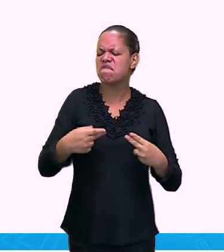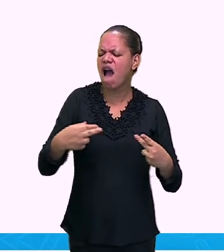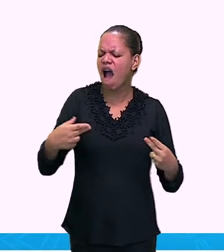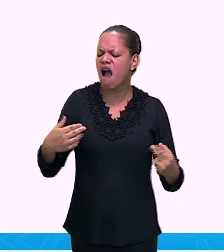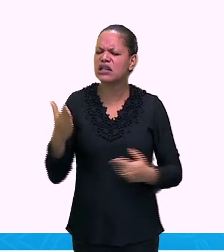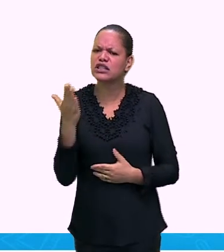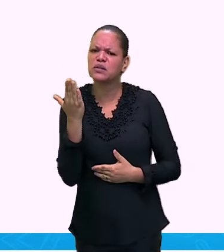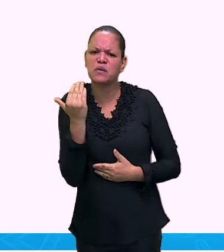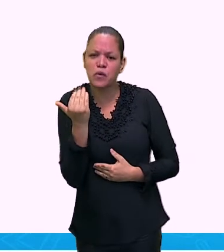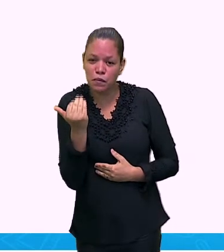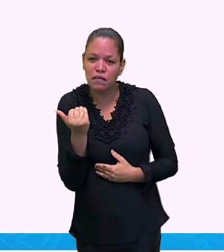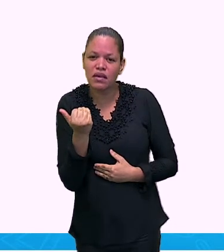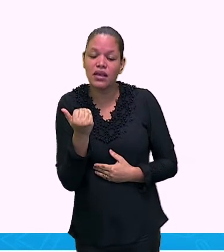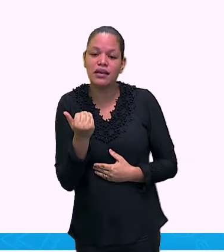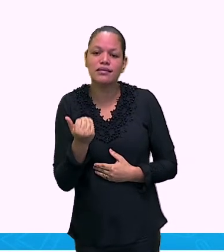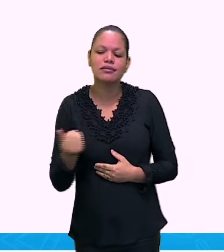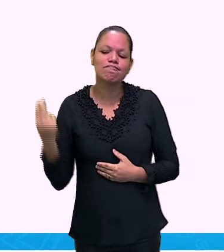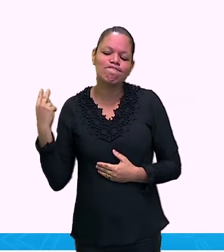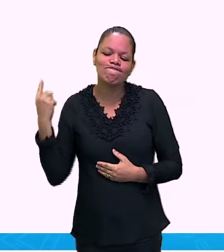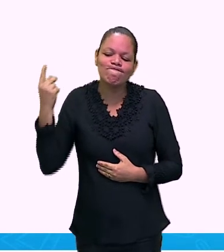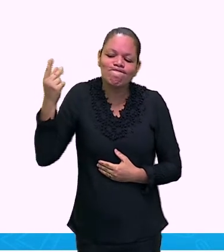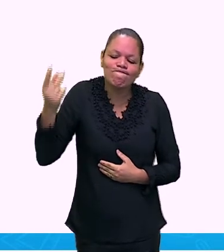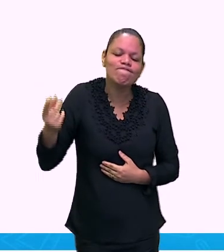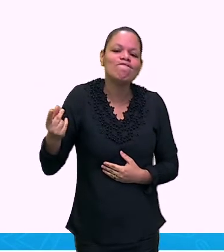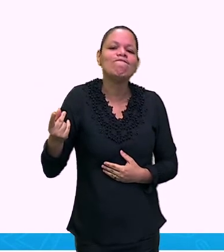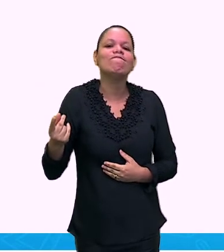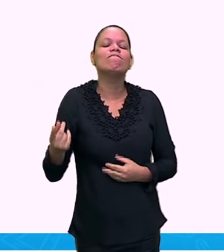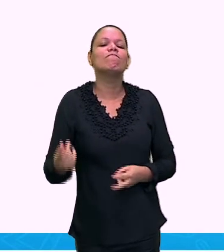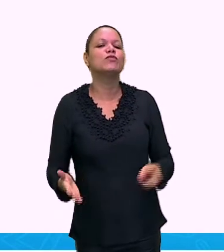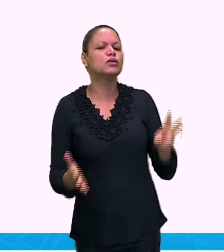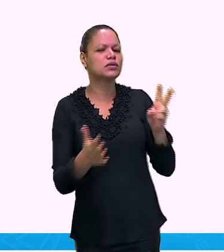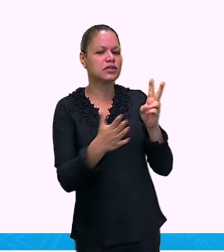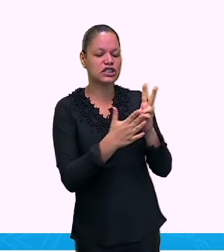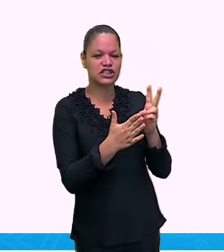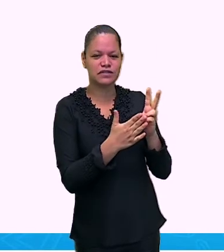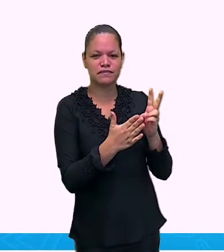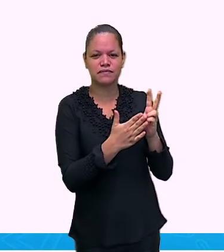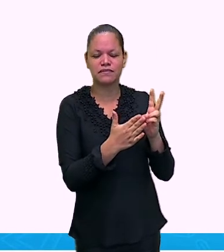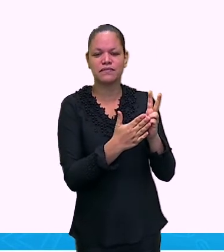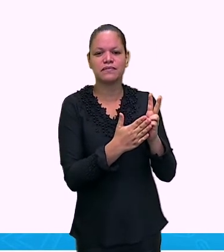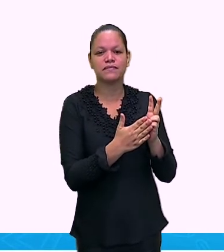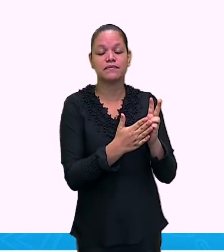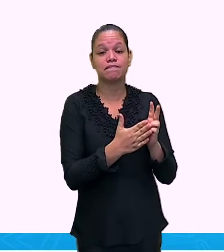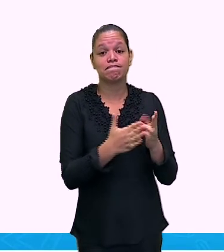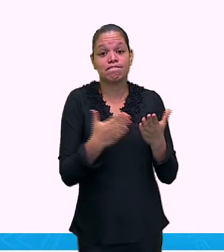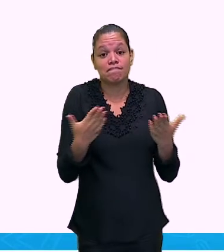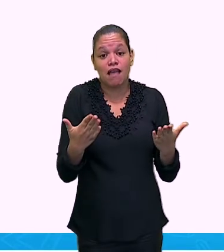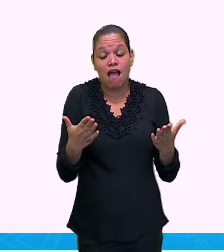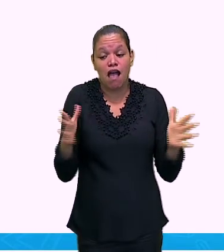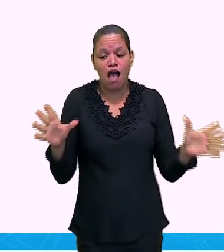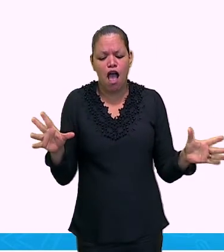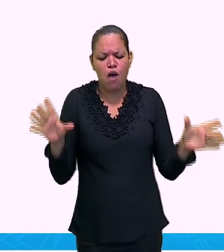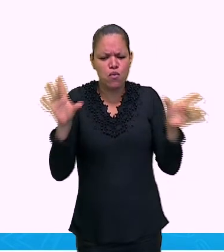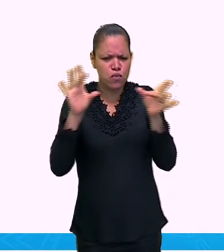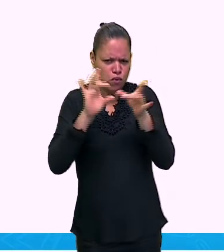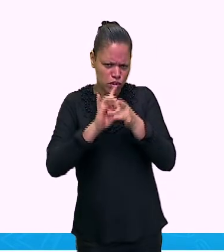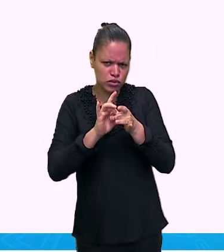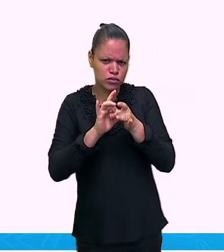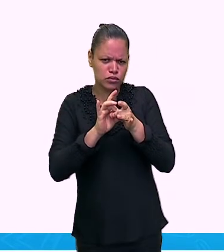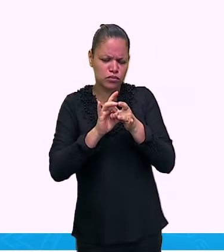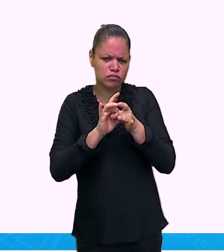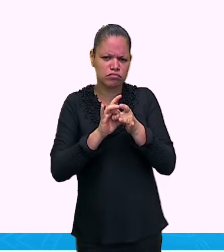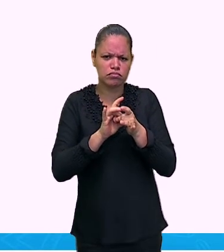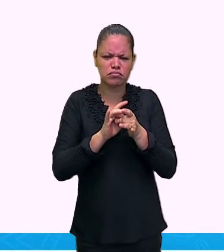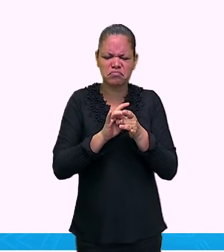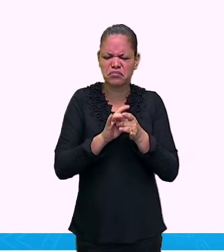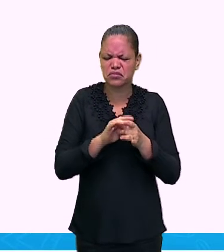culinária que a gente tem dos indígenas. E isso é tudo de bom, né? Aí eu fiz um resumo, mas é tanta coisa boa,